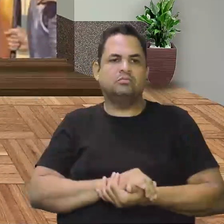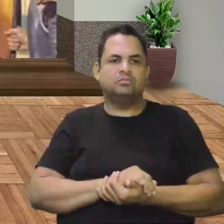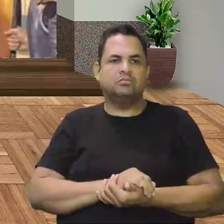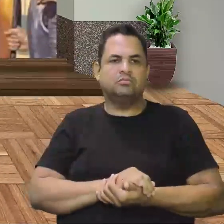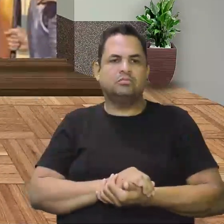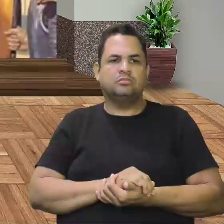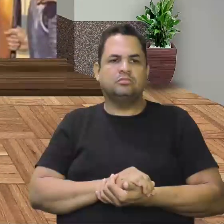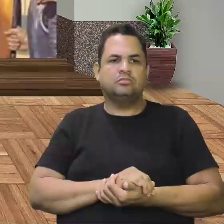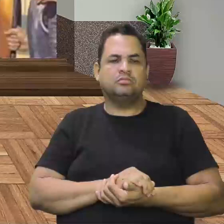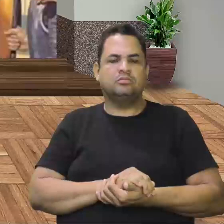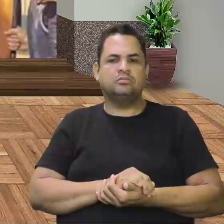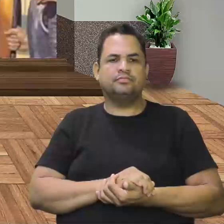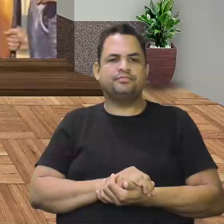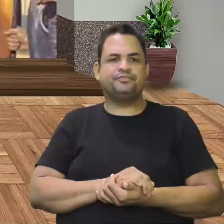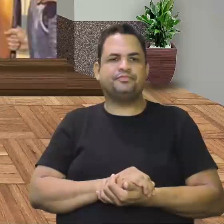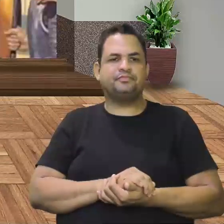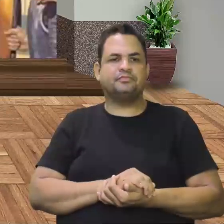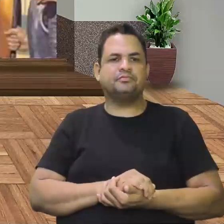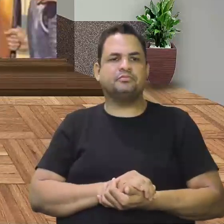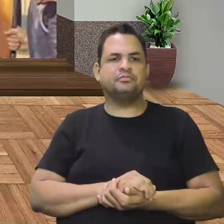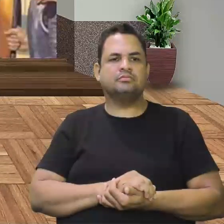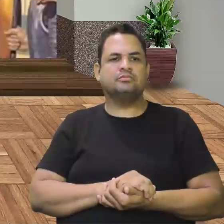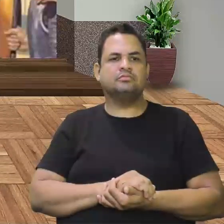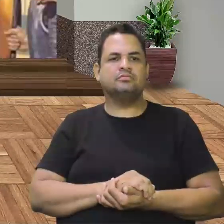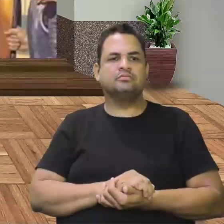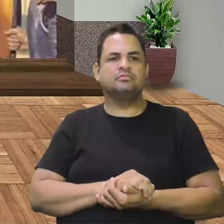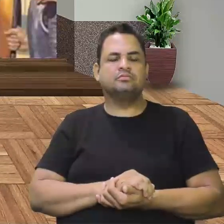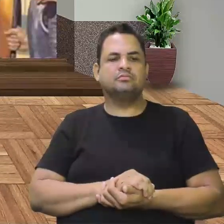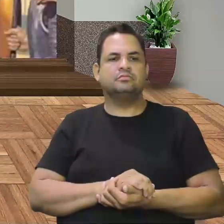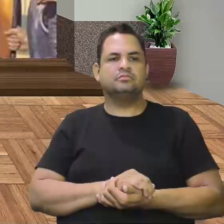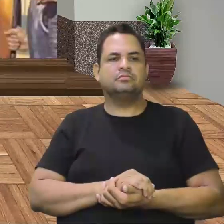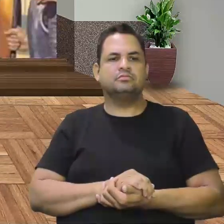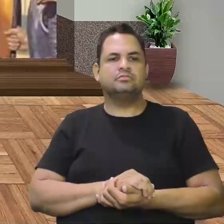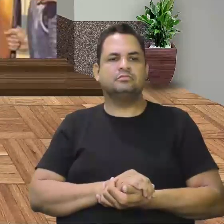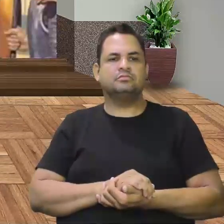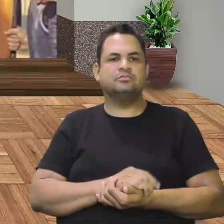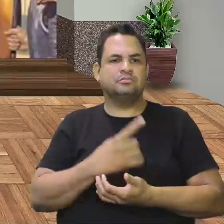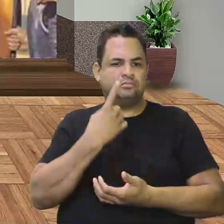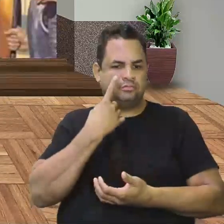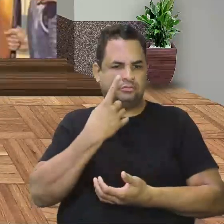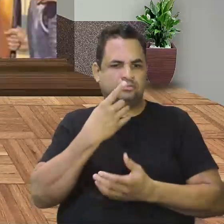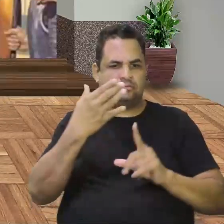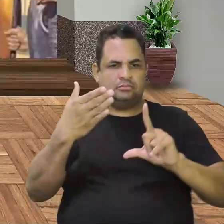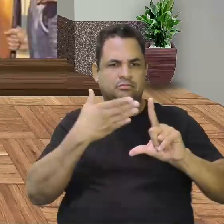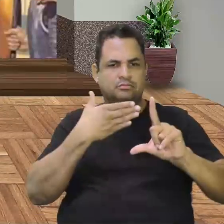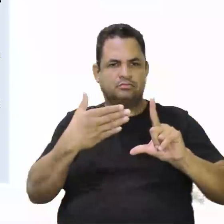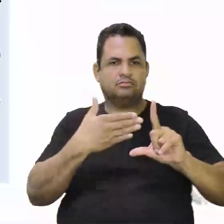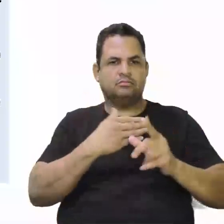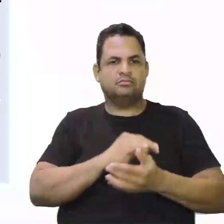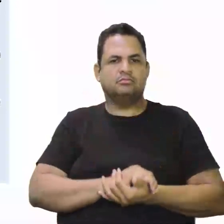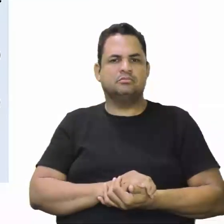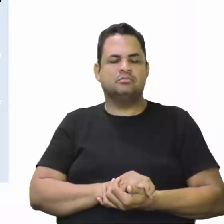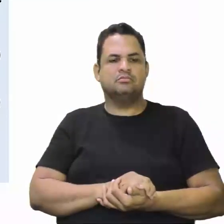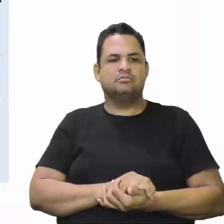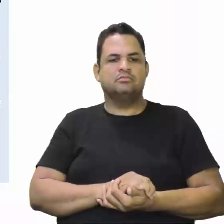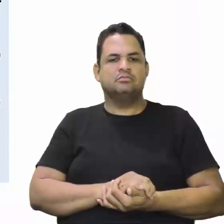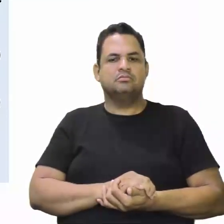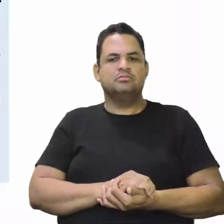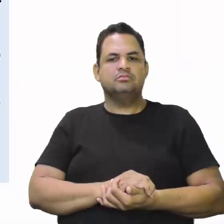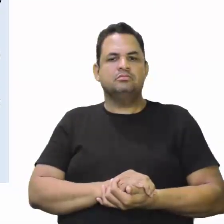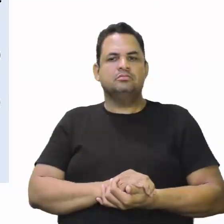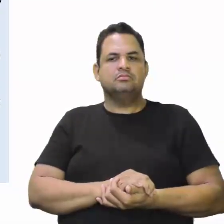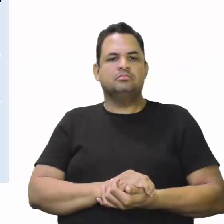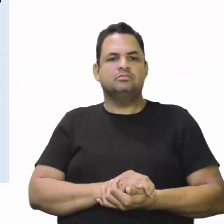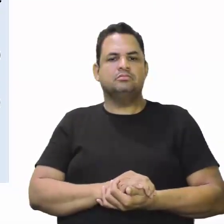navegador na tela de vocês, esse navegador que... Olha na tela. Esse navegador que